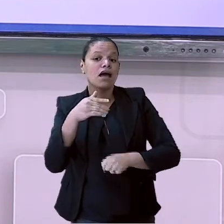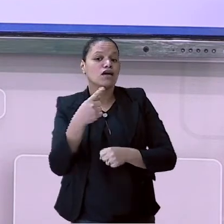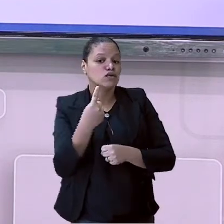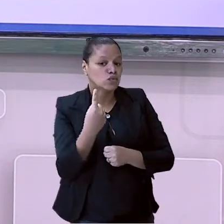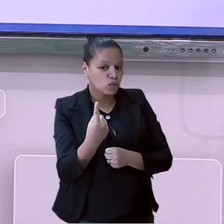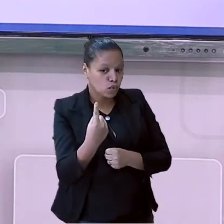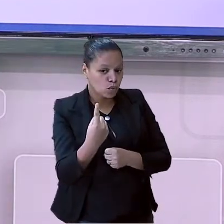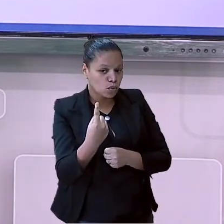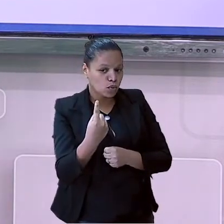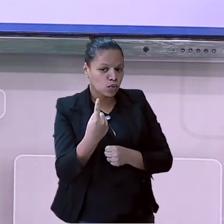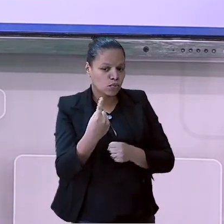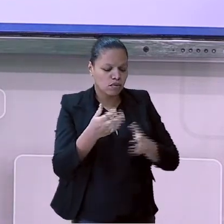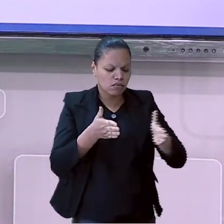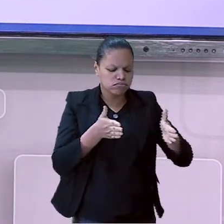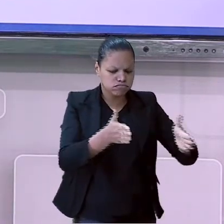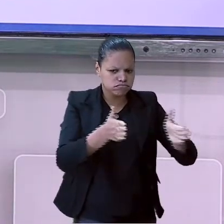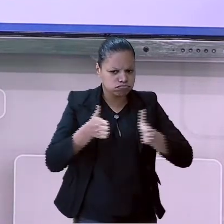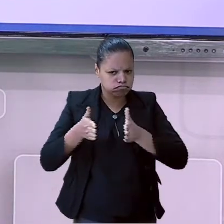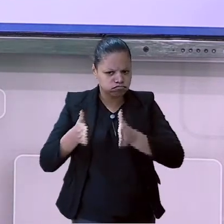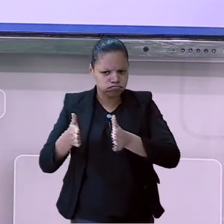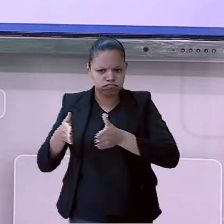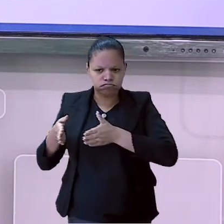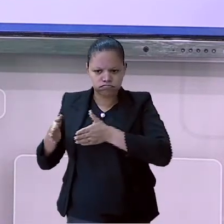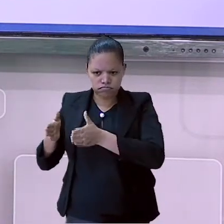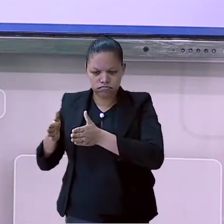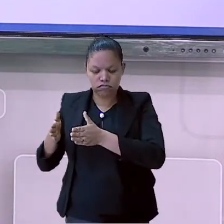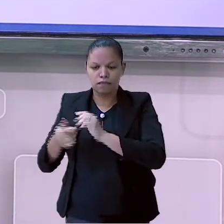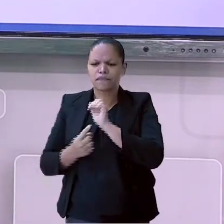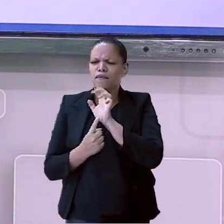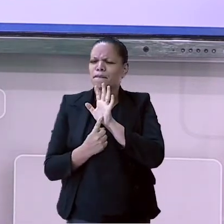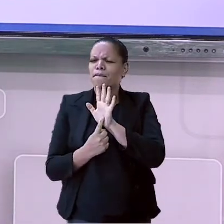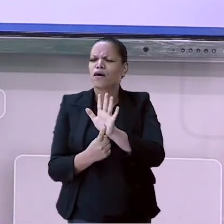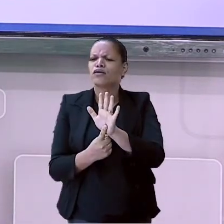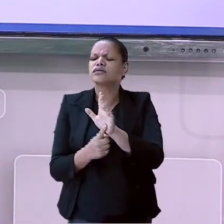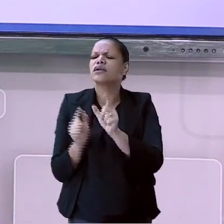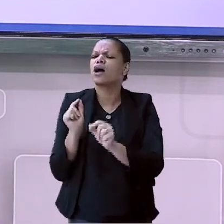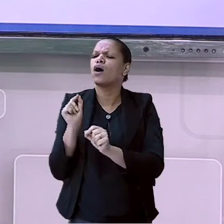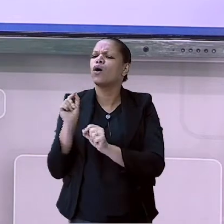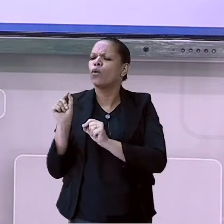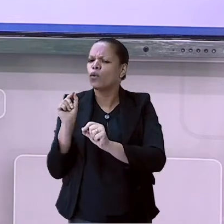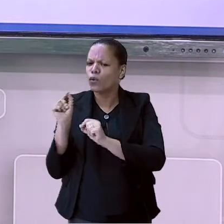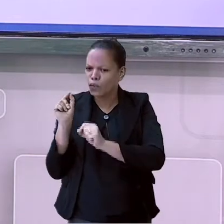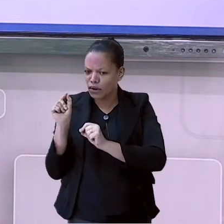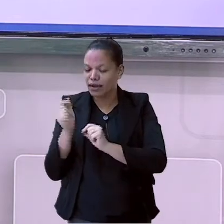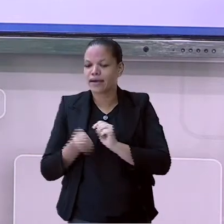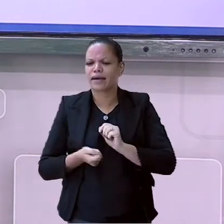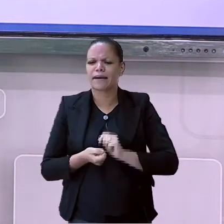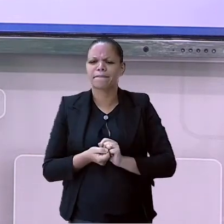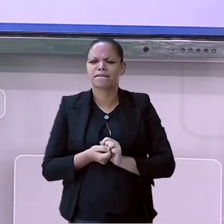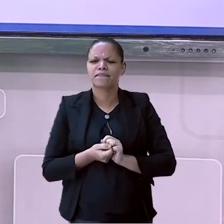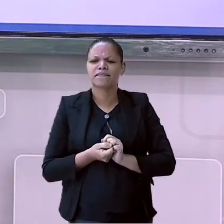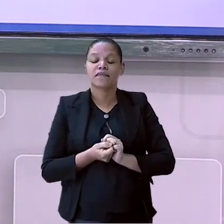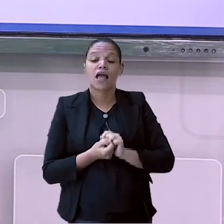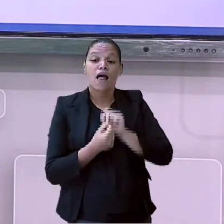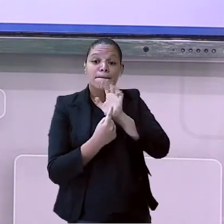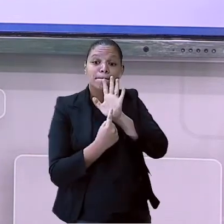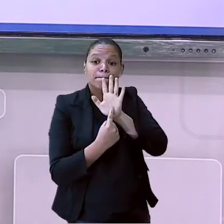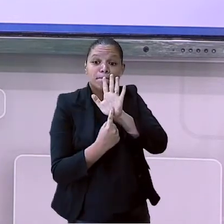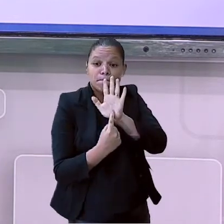dupla entrada. Olha o que diz, então, o que seriam essas tabelas. A tabela de dupla entrada apresentará